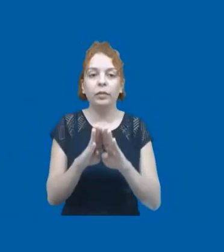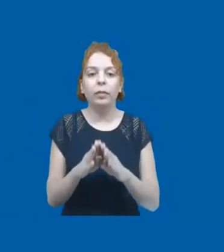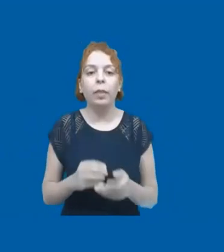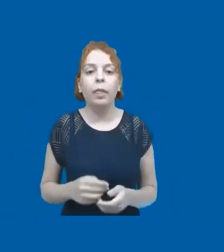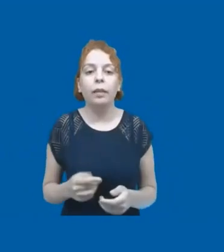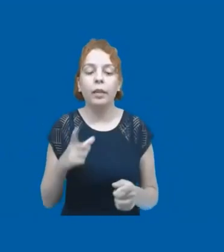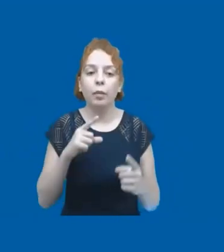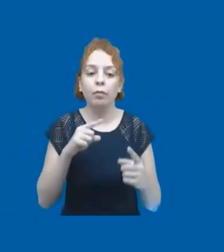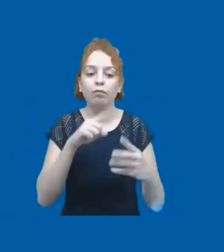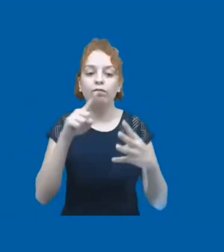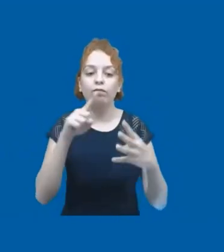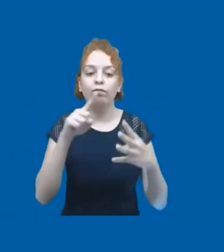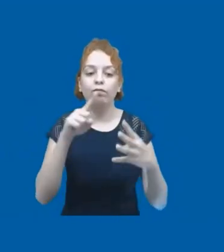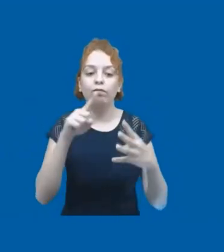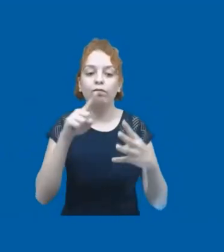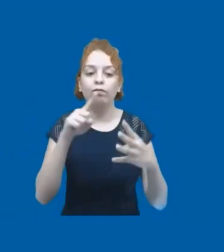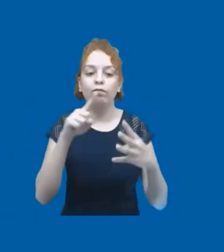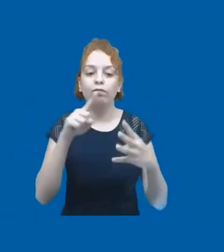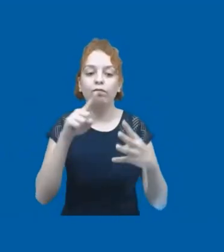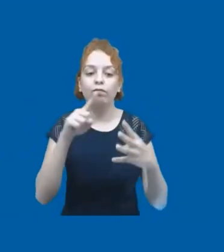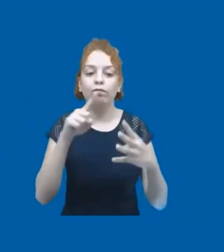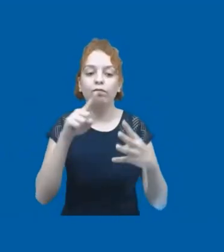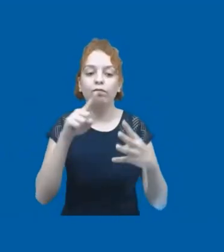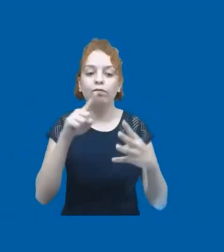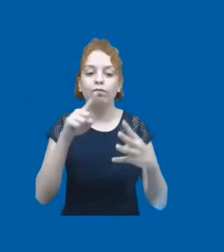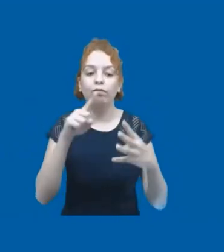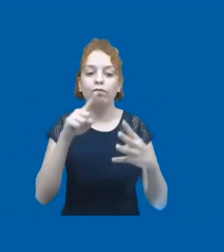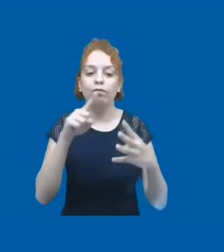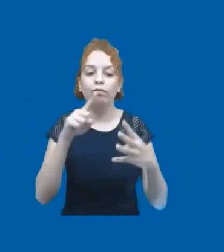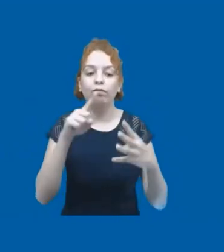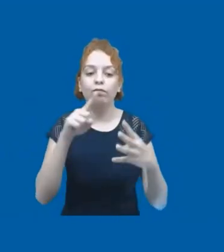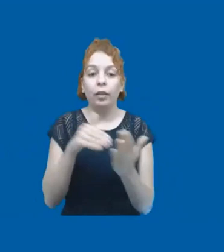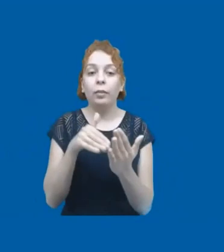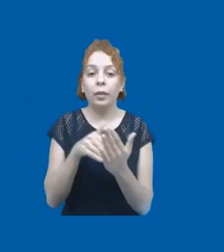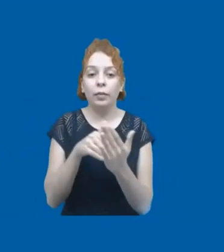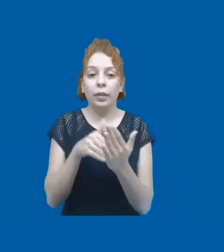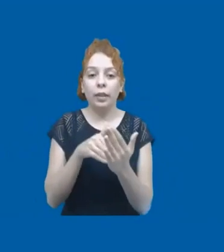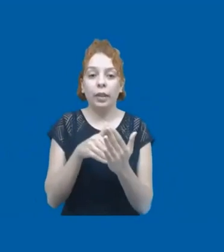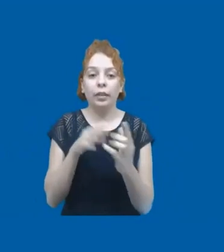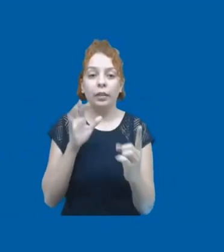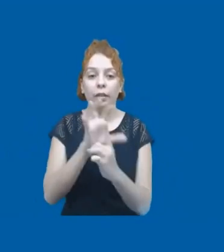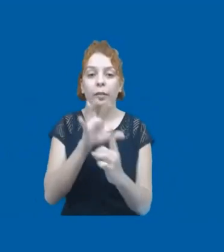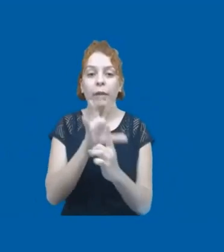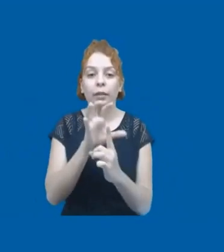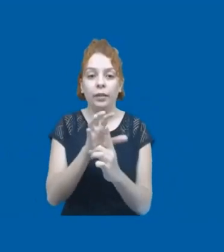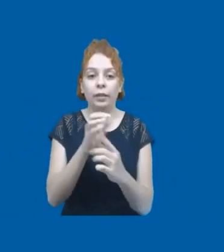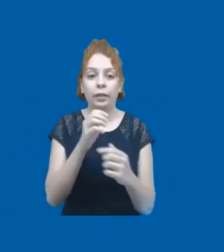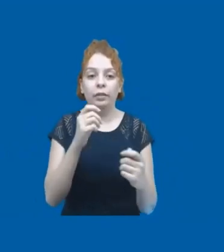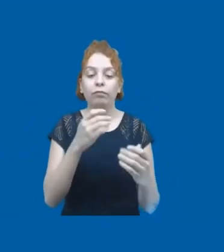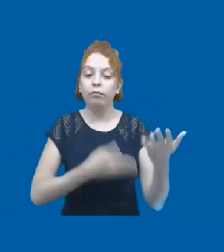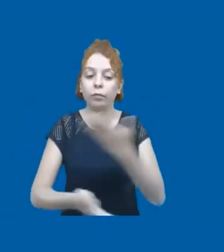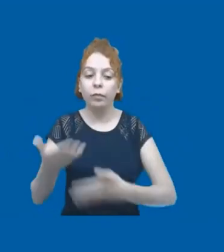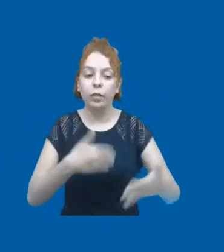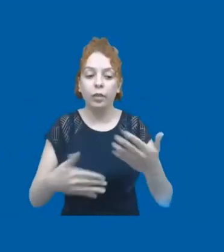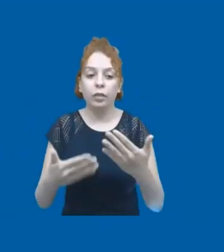é uma questão que a gente vai ter que analisar também da segurança alimentar. E, por último, o impacto considerável na socialização de crianças e